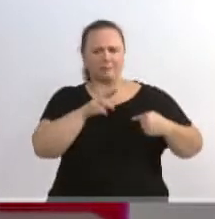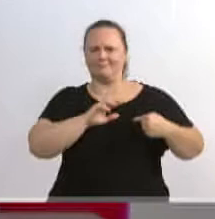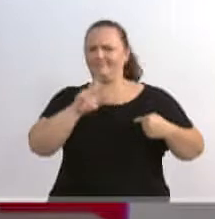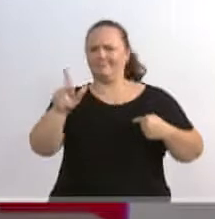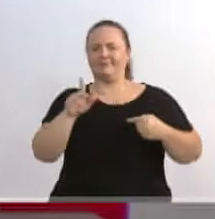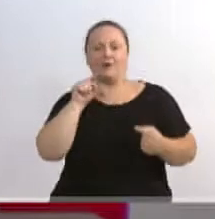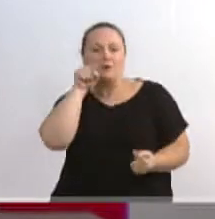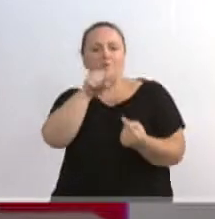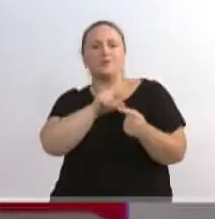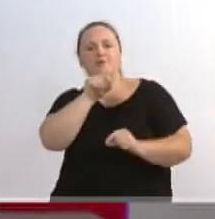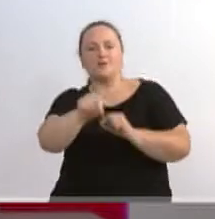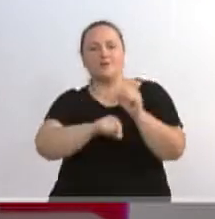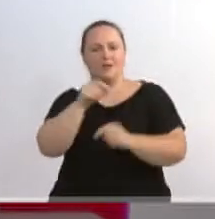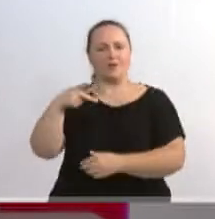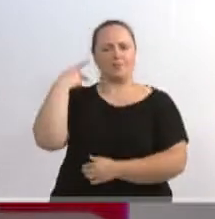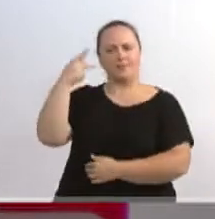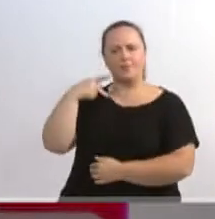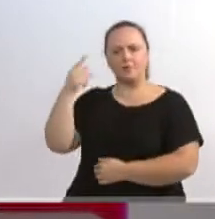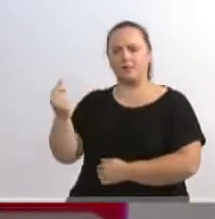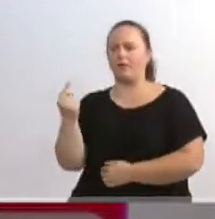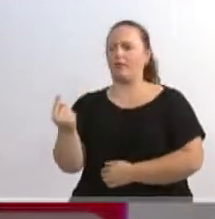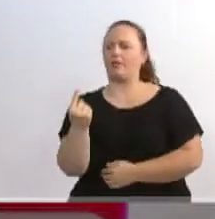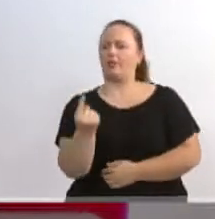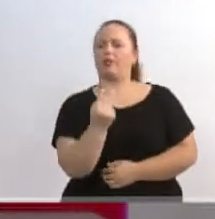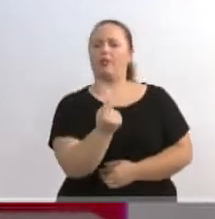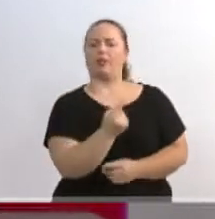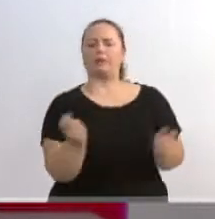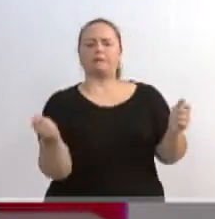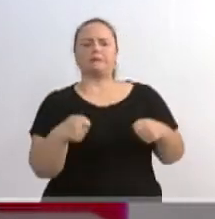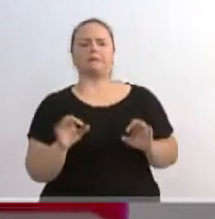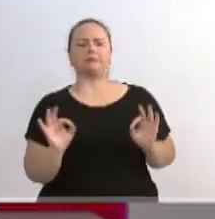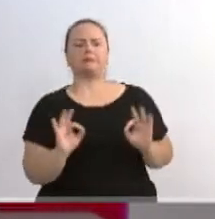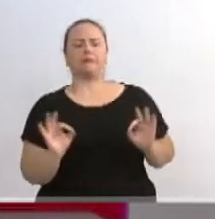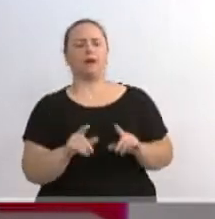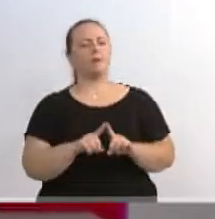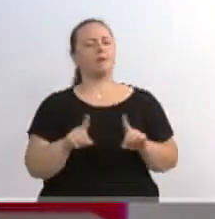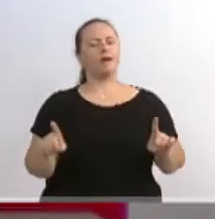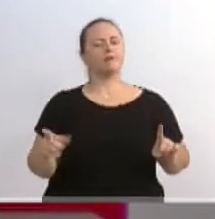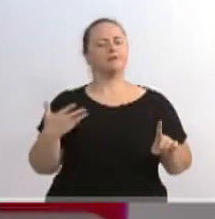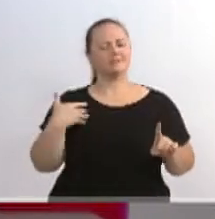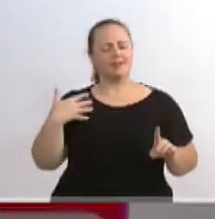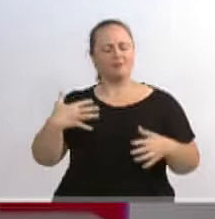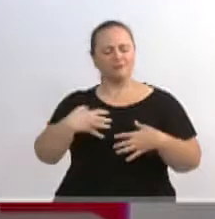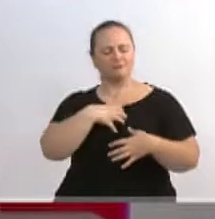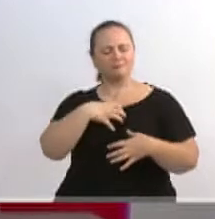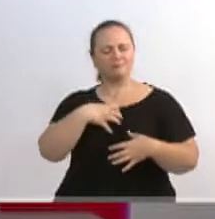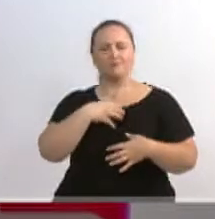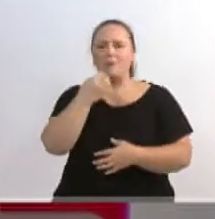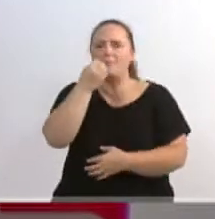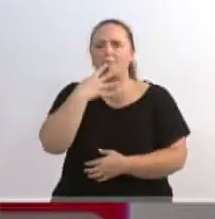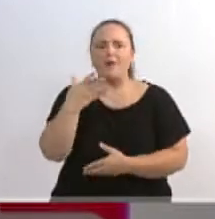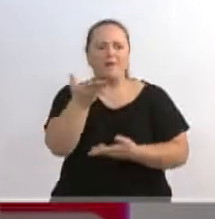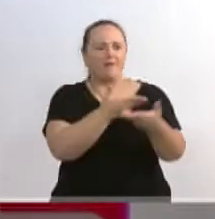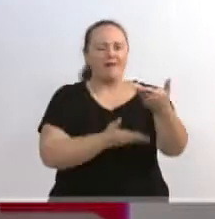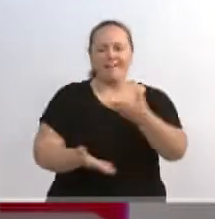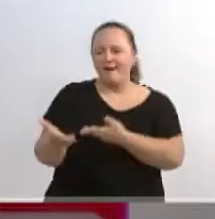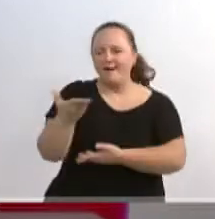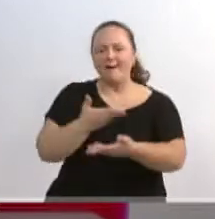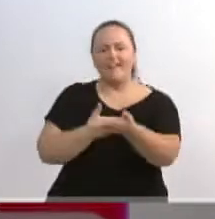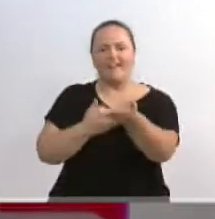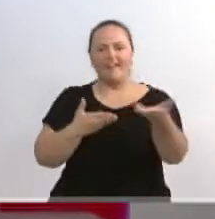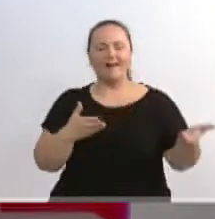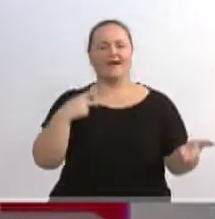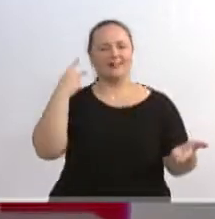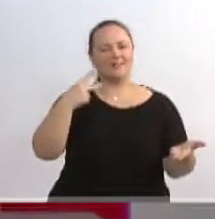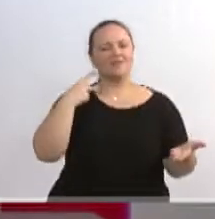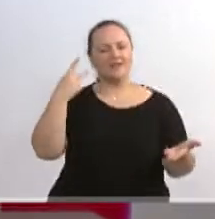dizia que a política sempre seria individualista e não seria possível. E está aí o exemplo. Tenho muito orgulho de ter uma relação muito boa com os nossos colegas e de ver que essa